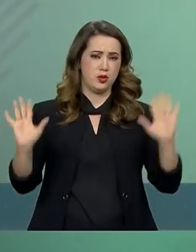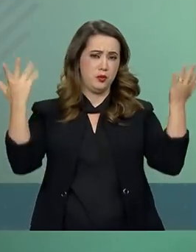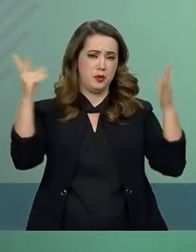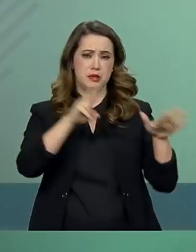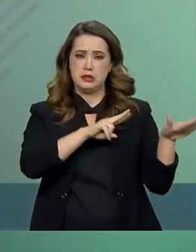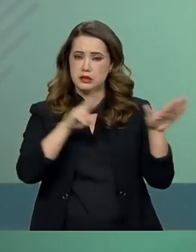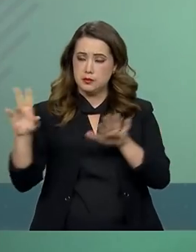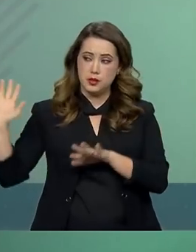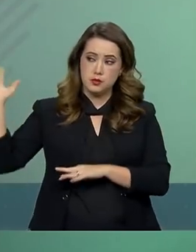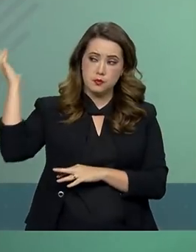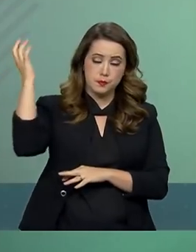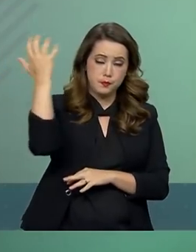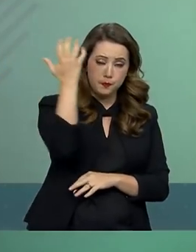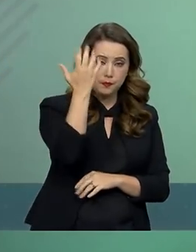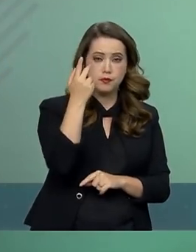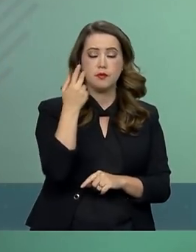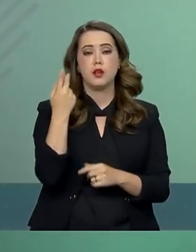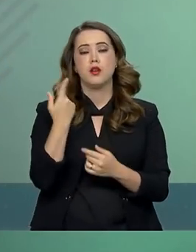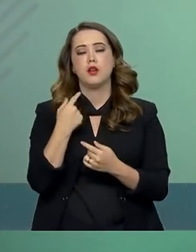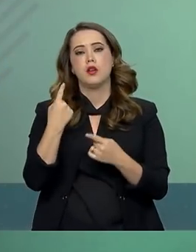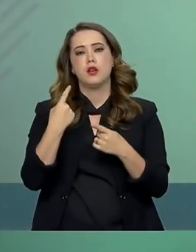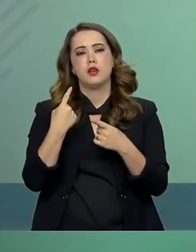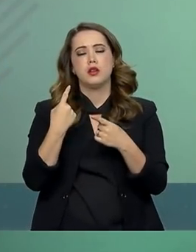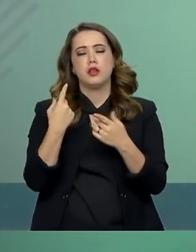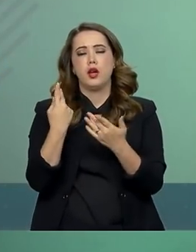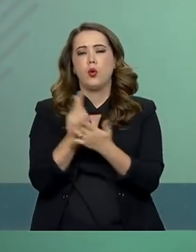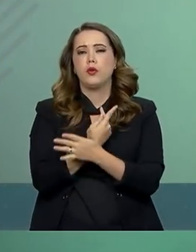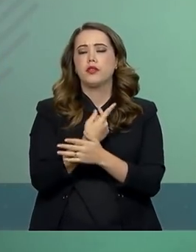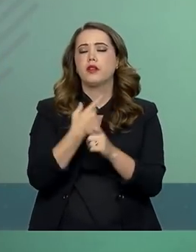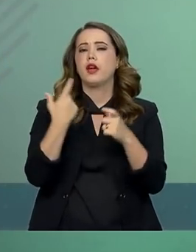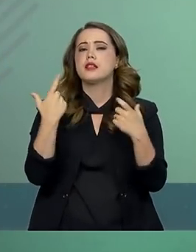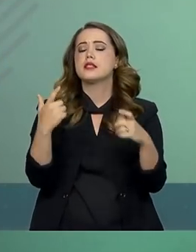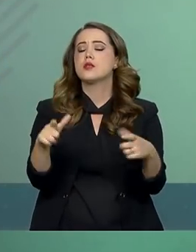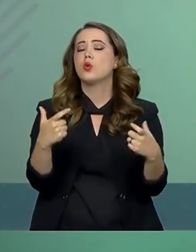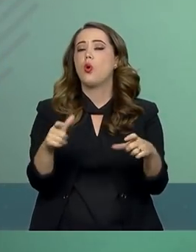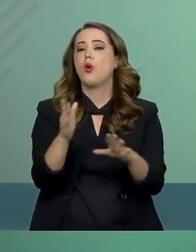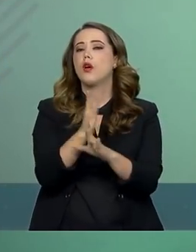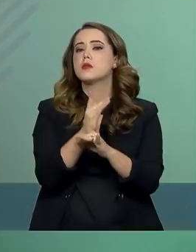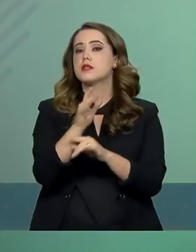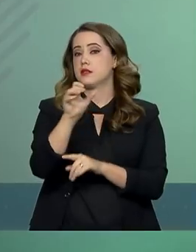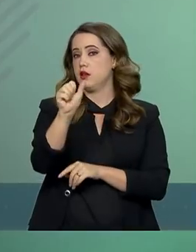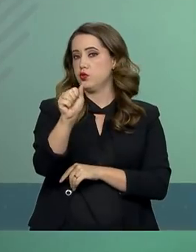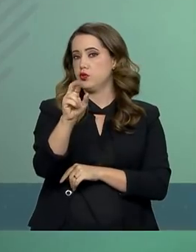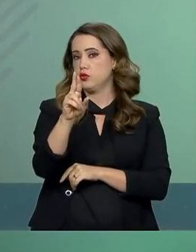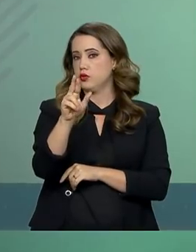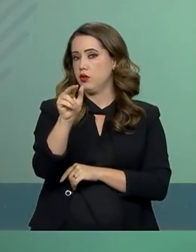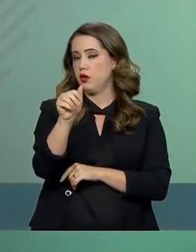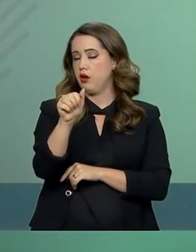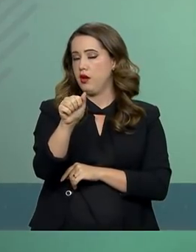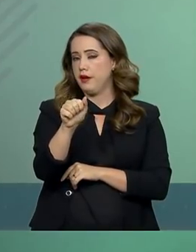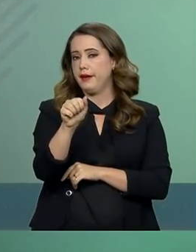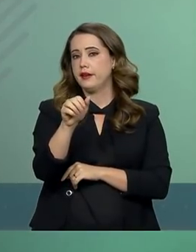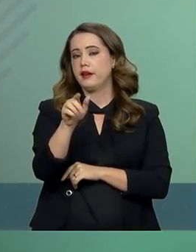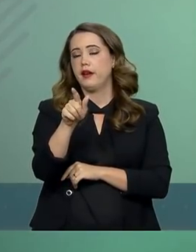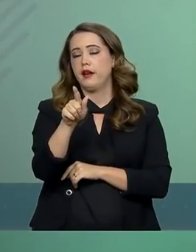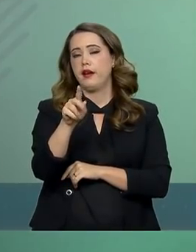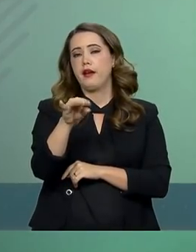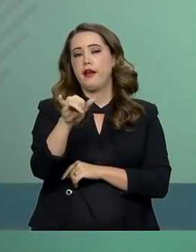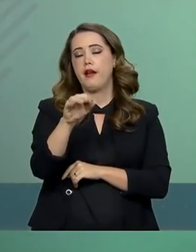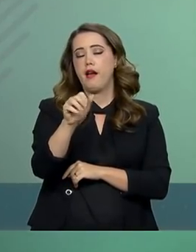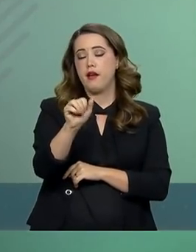da Semana do Meio Ambiente em Aragarças. O ministro do Meio Ambiente, Ricardo Salles,